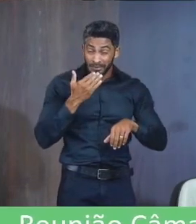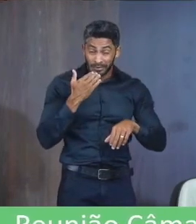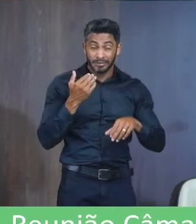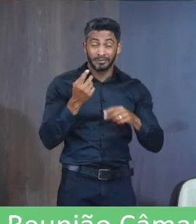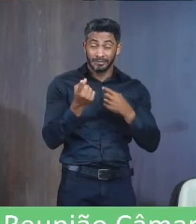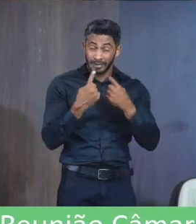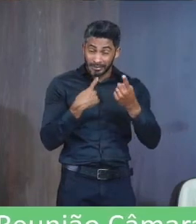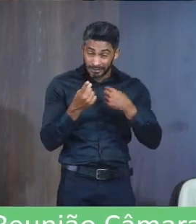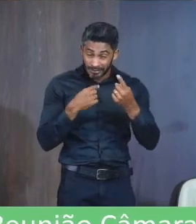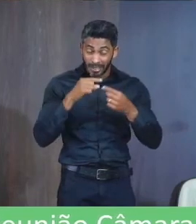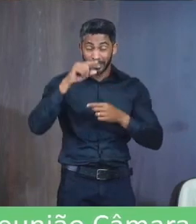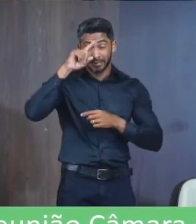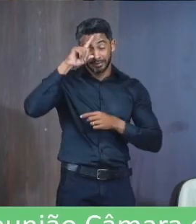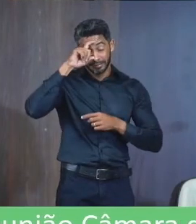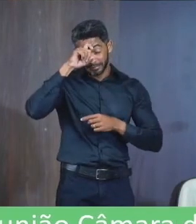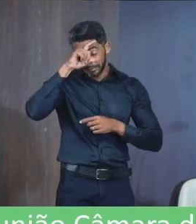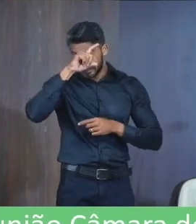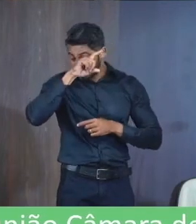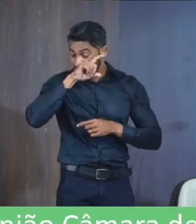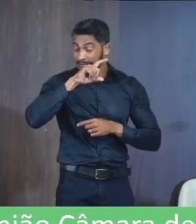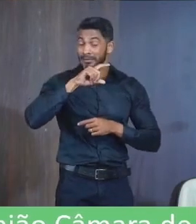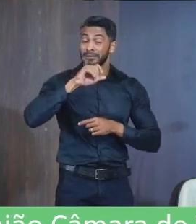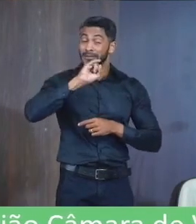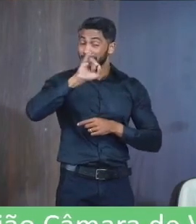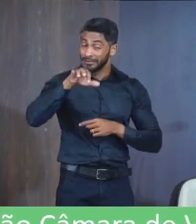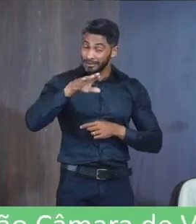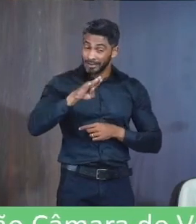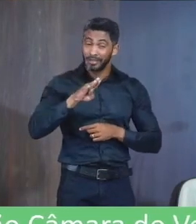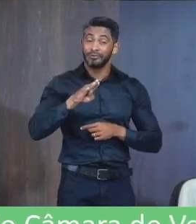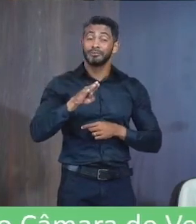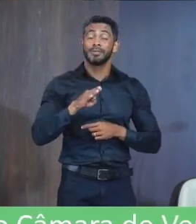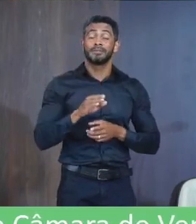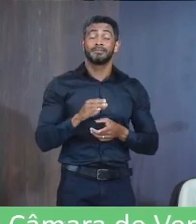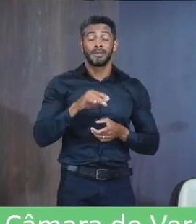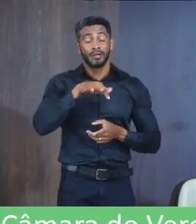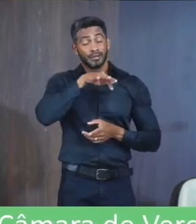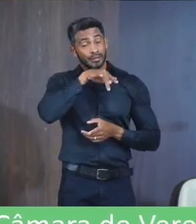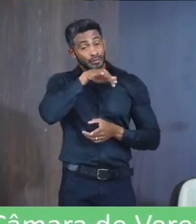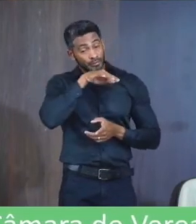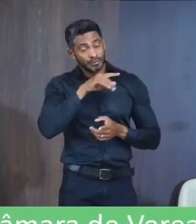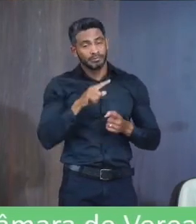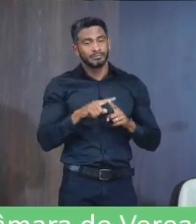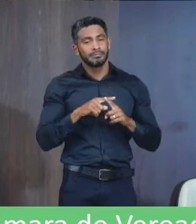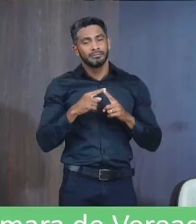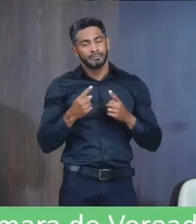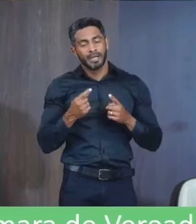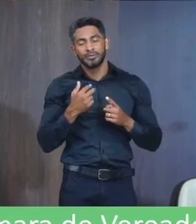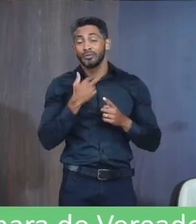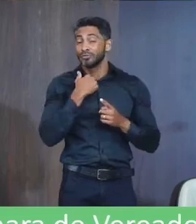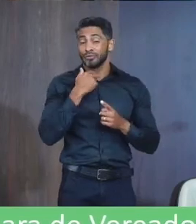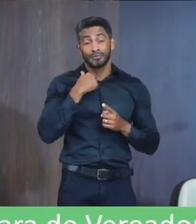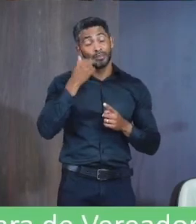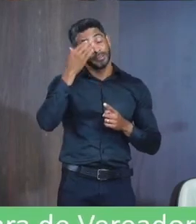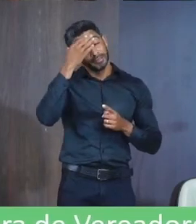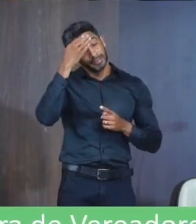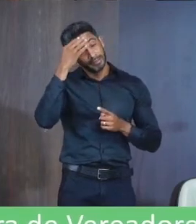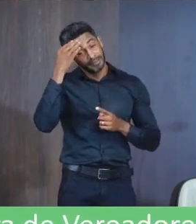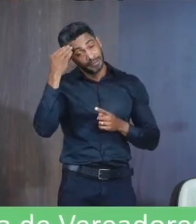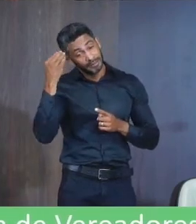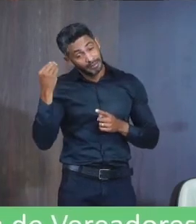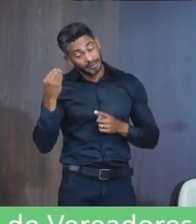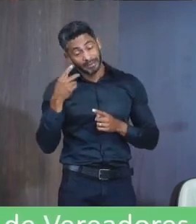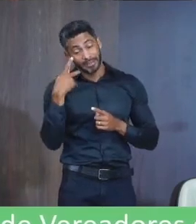estradas A gente na Upa A maioria É estrada De chão Ainda Mas Nós não podemos Deixar Essa